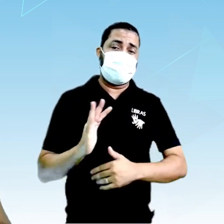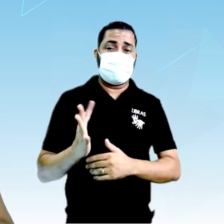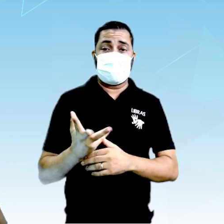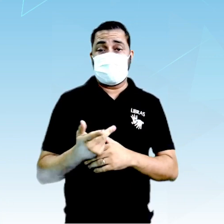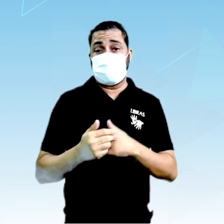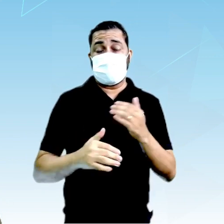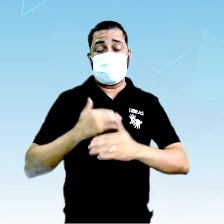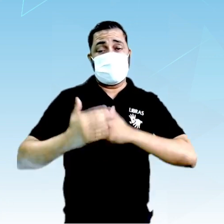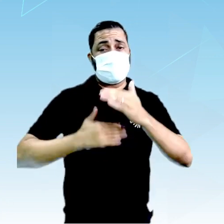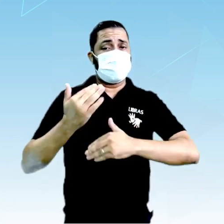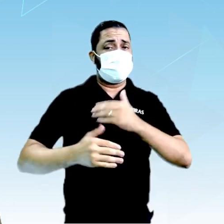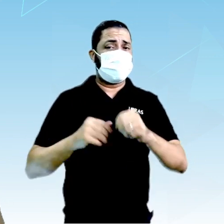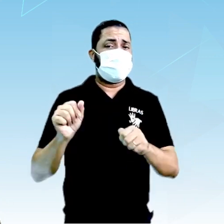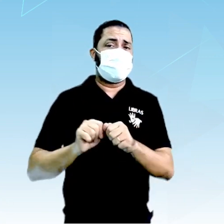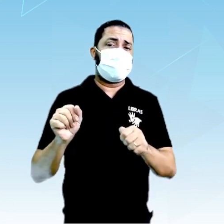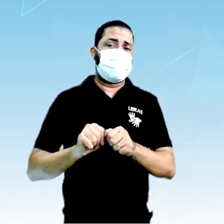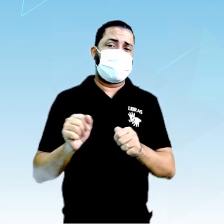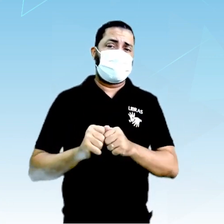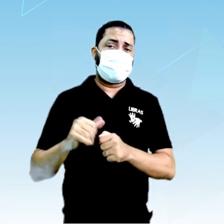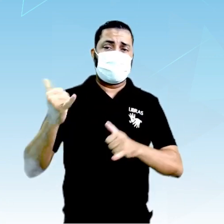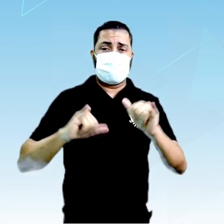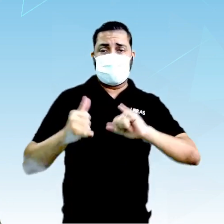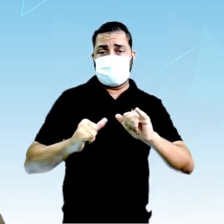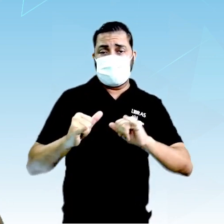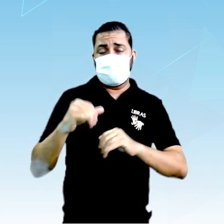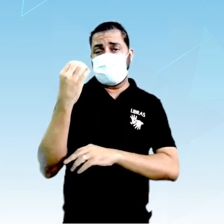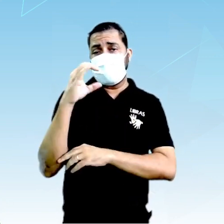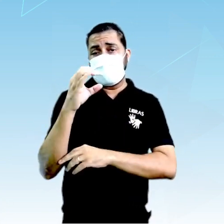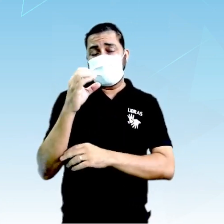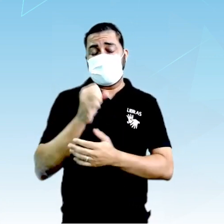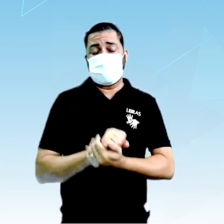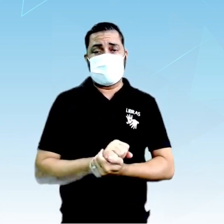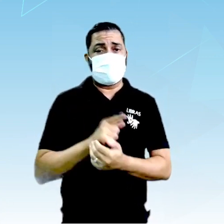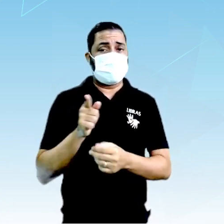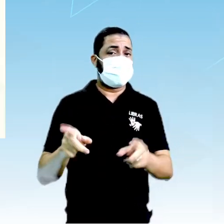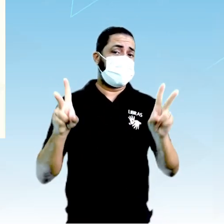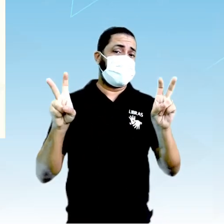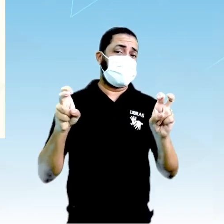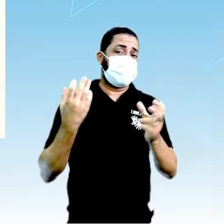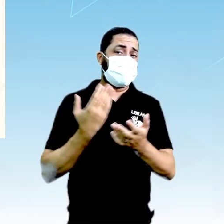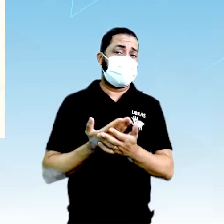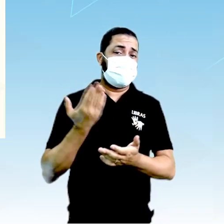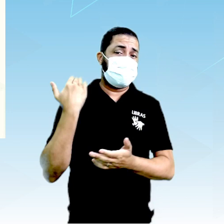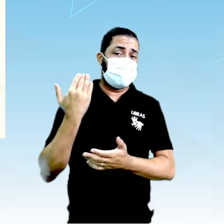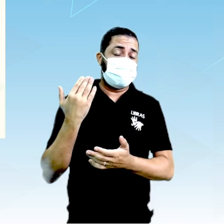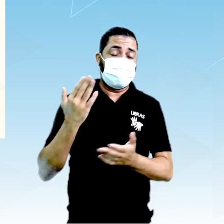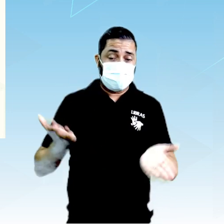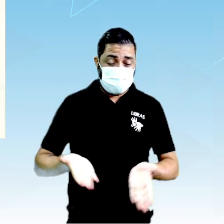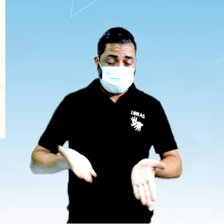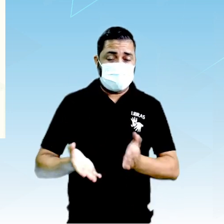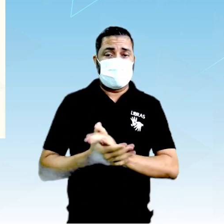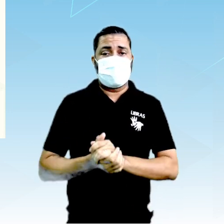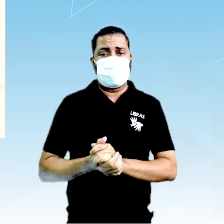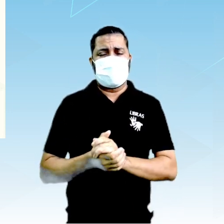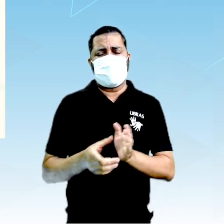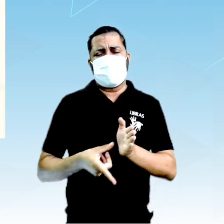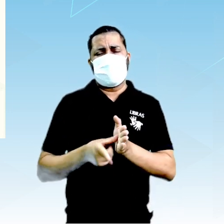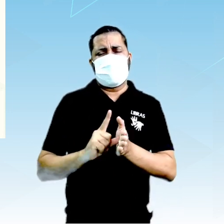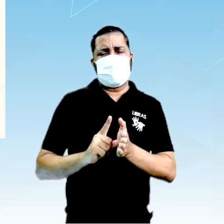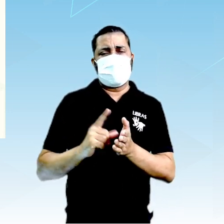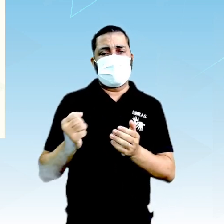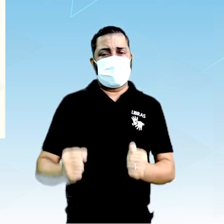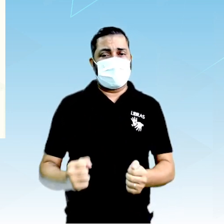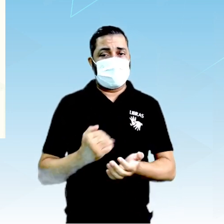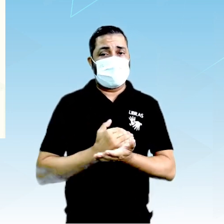evolução, de construção da química como ciência. Este é o assunto da nossa aula de hoje, certo? E antes que a gente possa